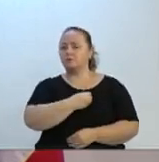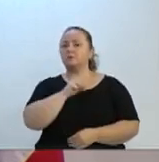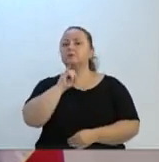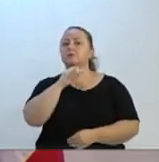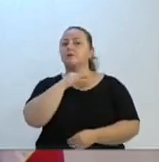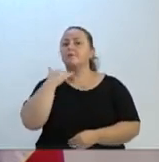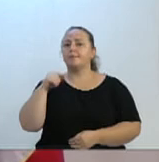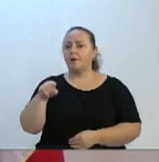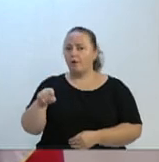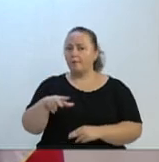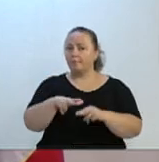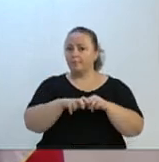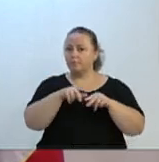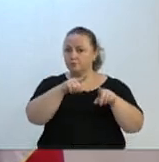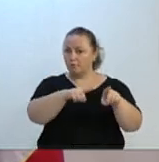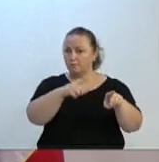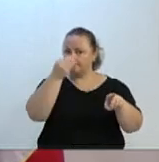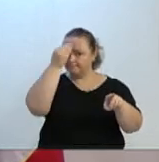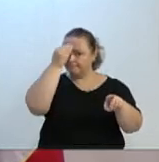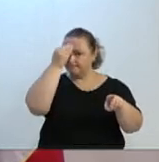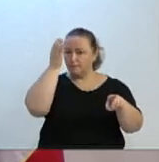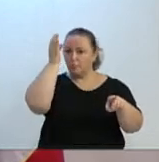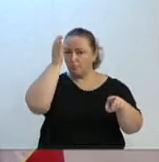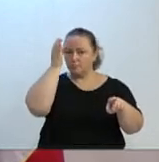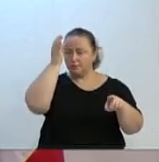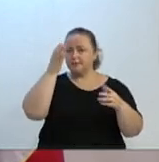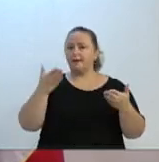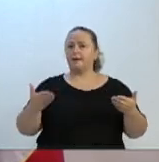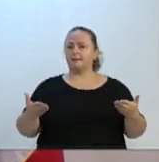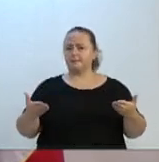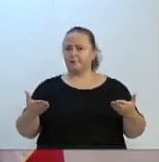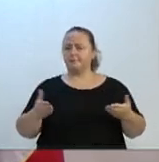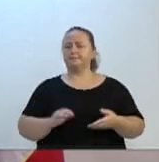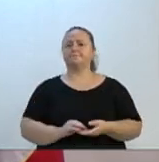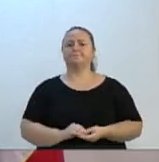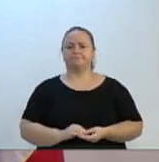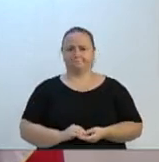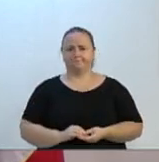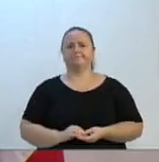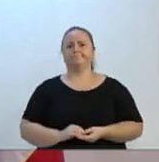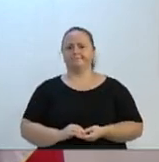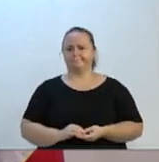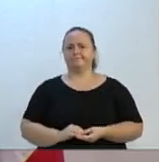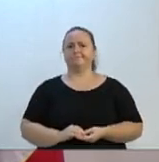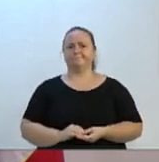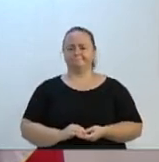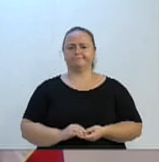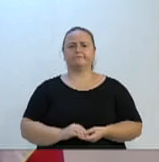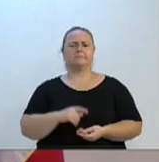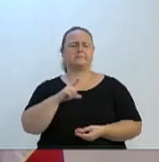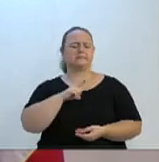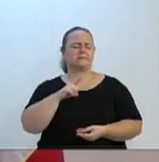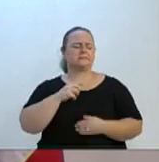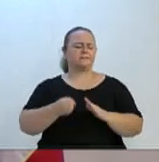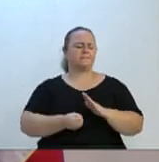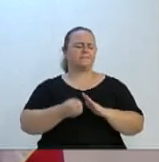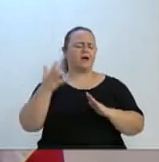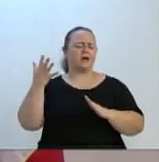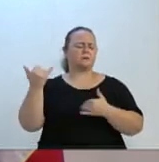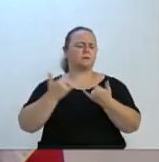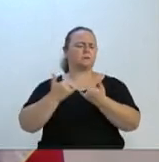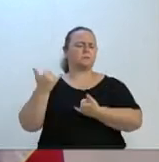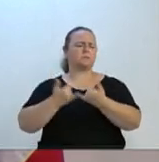óbito. Então, nós precisamos sempre bater nessa tecla. Nós sabemos que recebemos inúmeras informações através